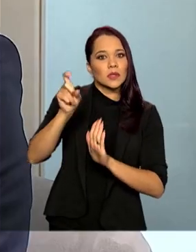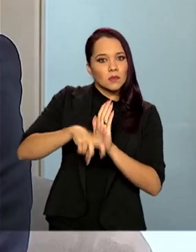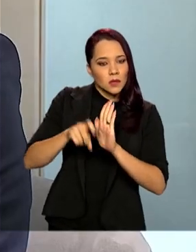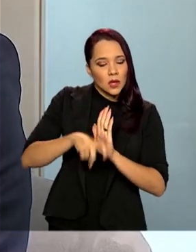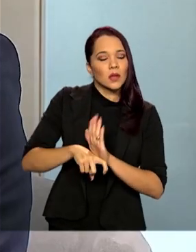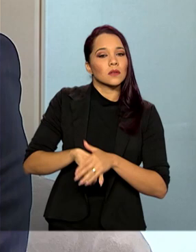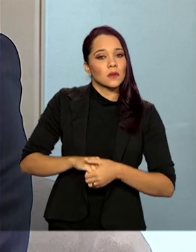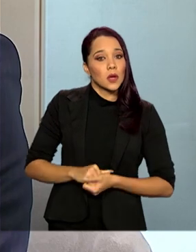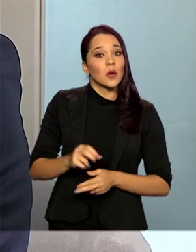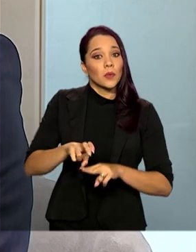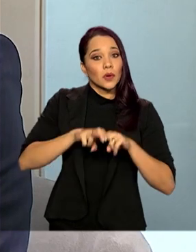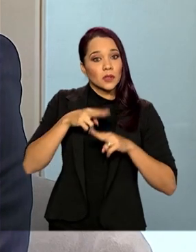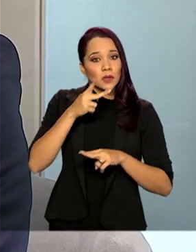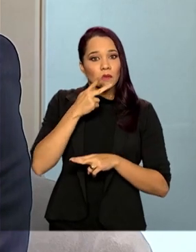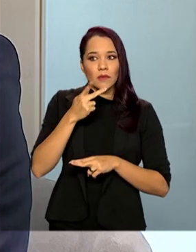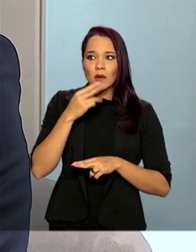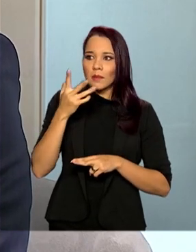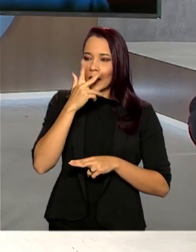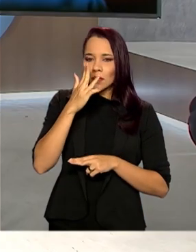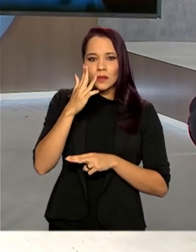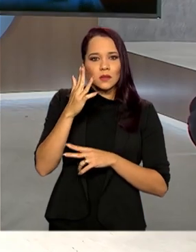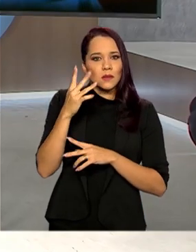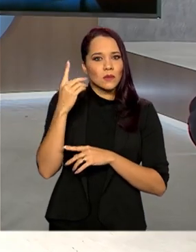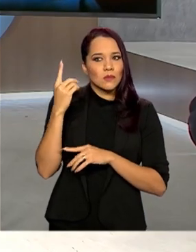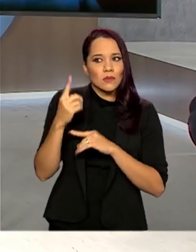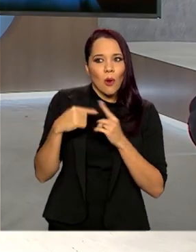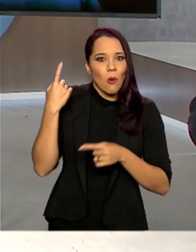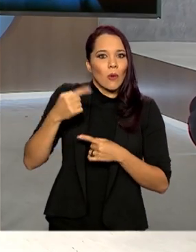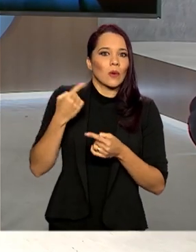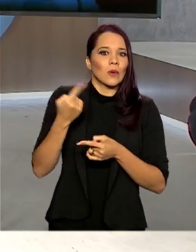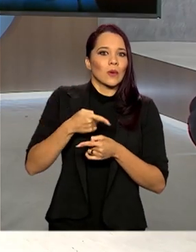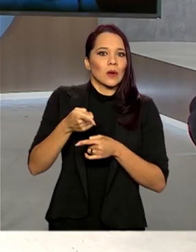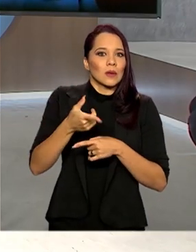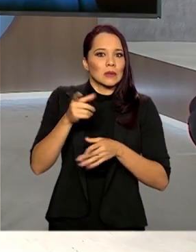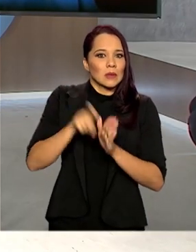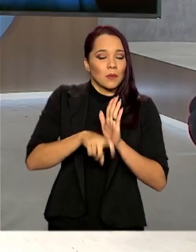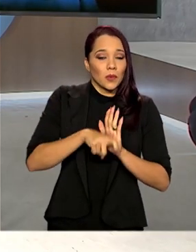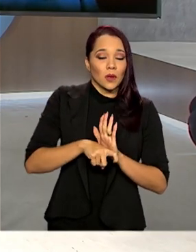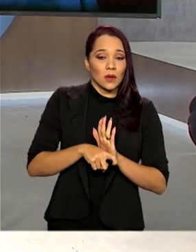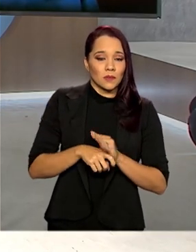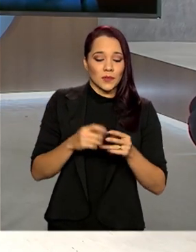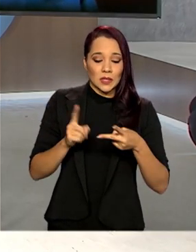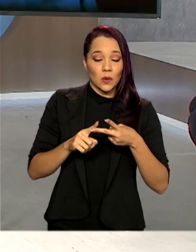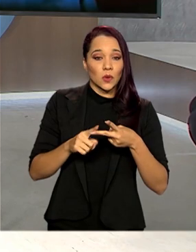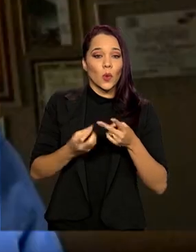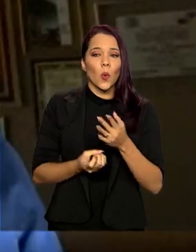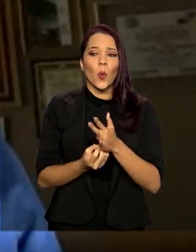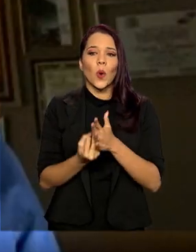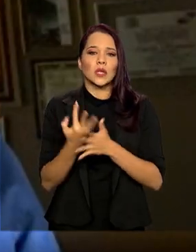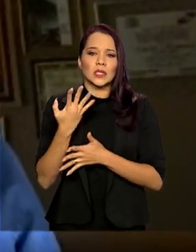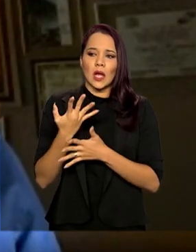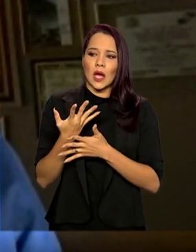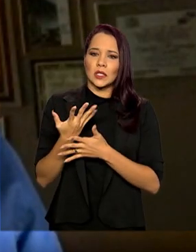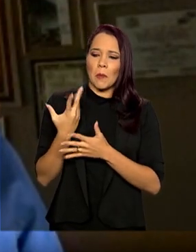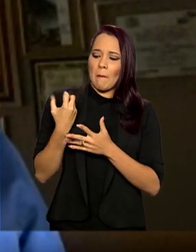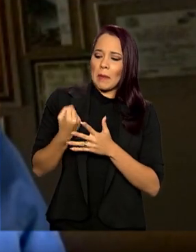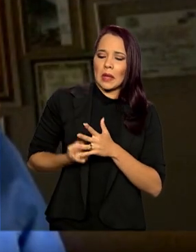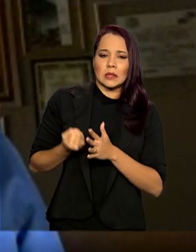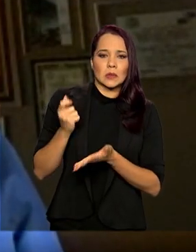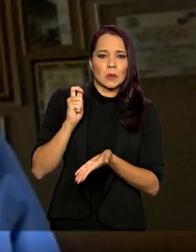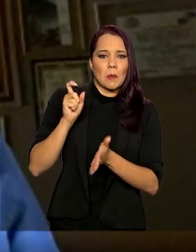mesmo. Por isso que é chamado de manicômio tributário. Segundo, o excesso de carga tributária sobre a base do consumo,